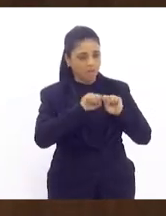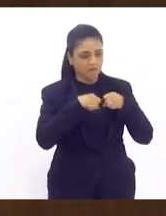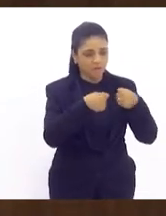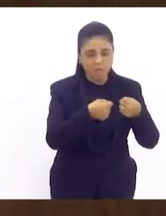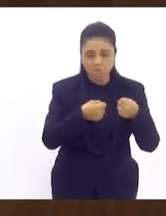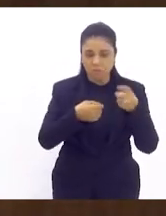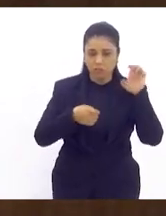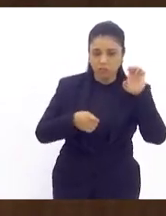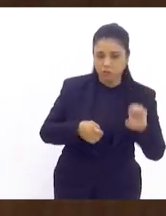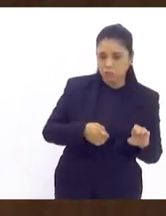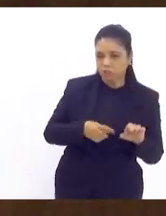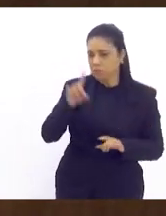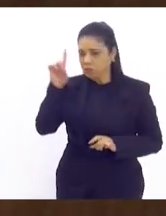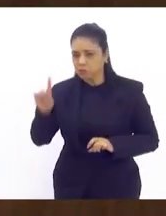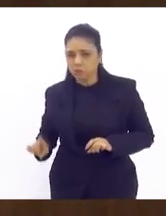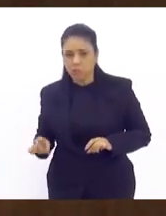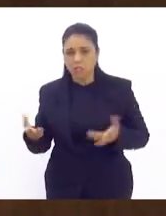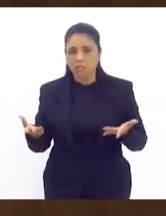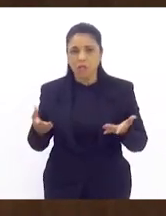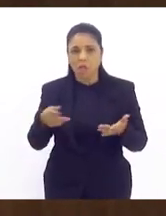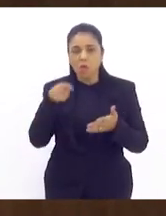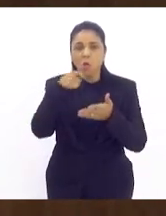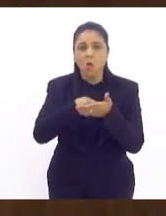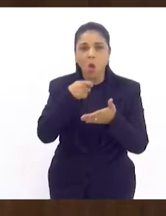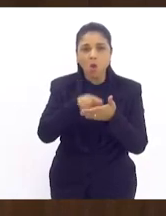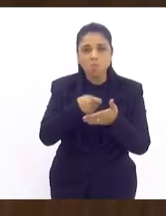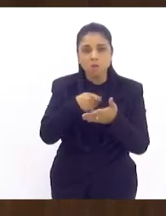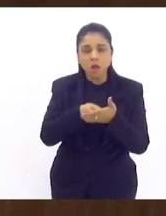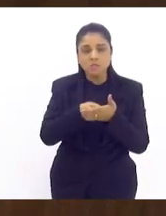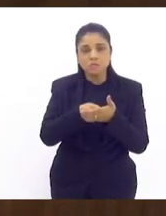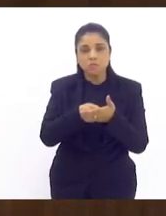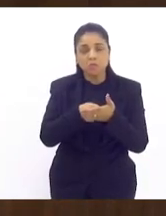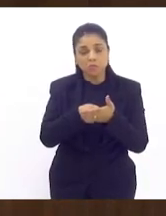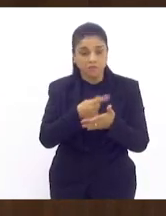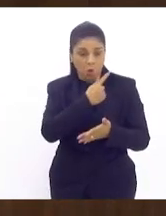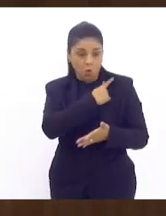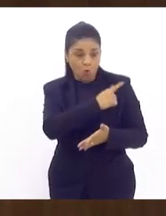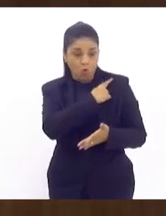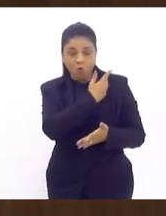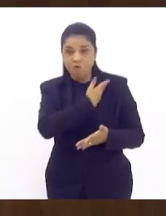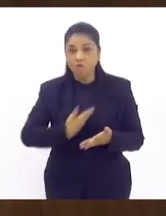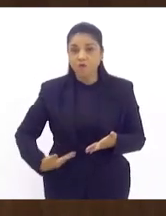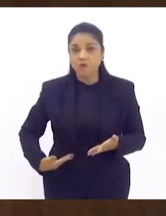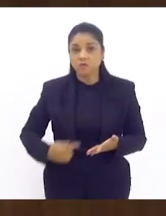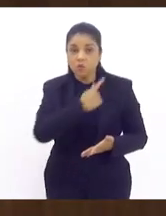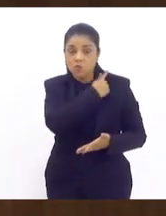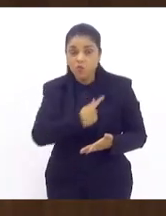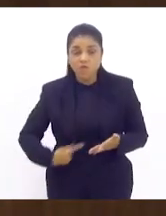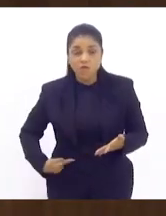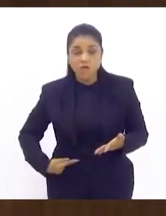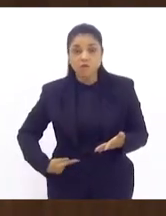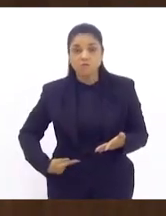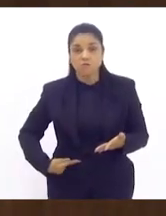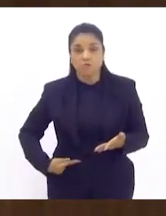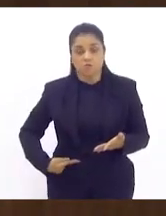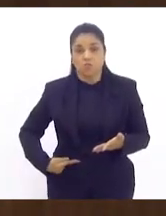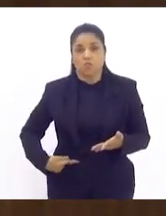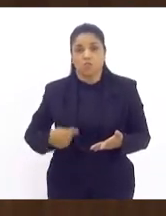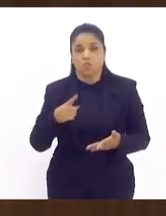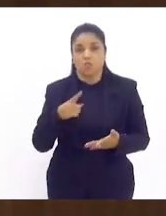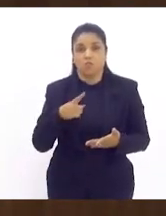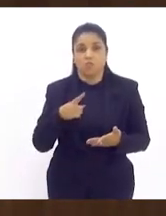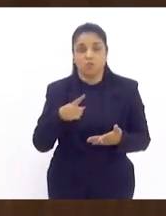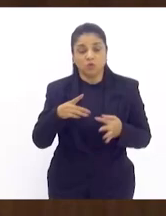para a direita a cobrança que será feita ao governador do Estado eu acho que é papel de todos os